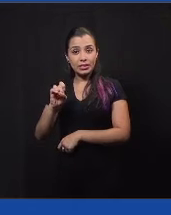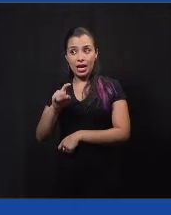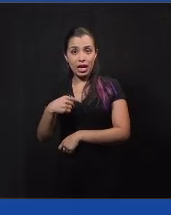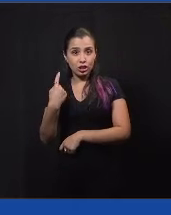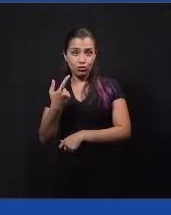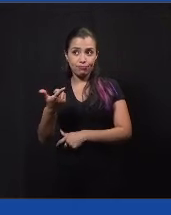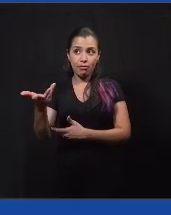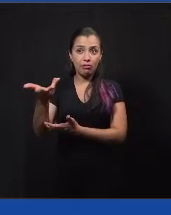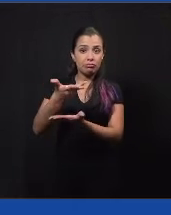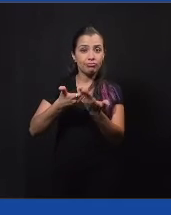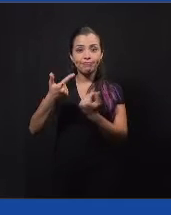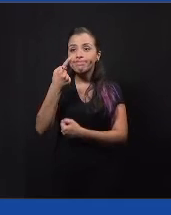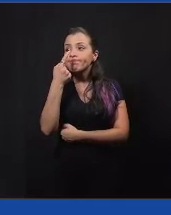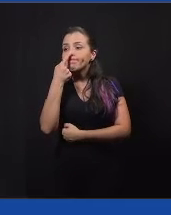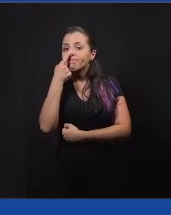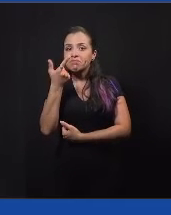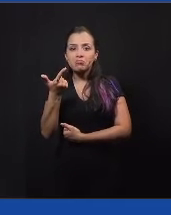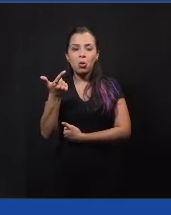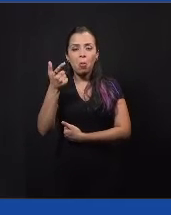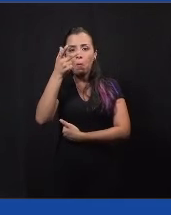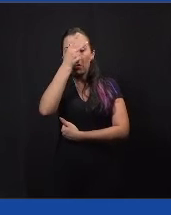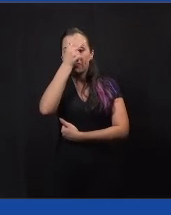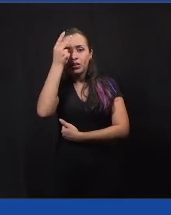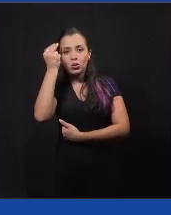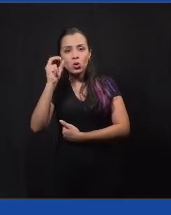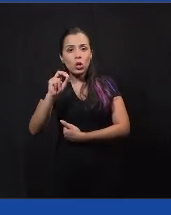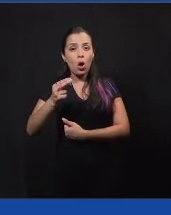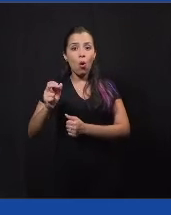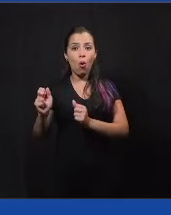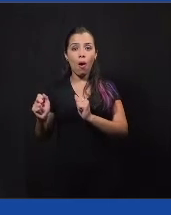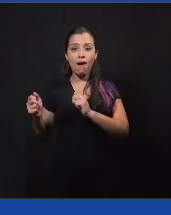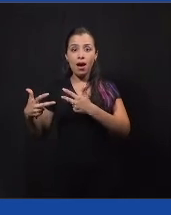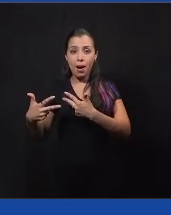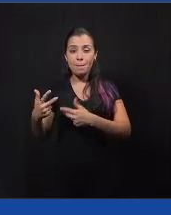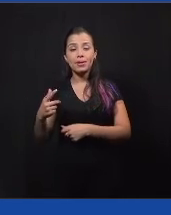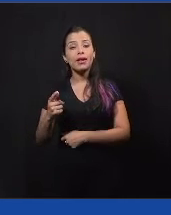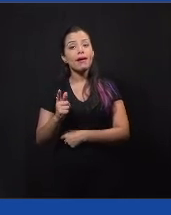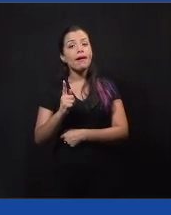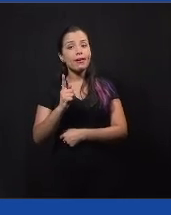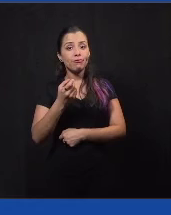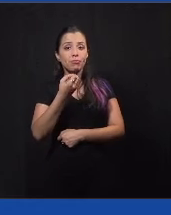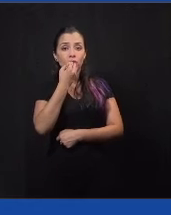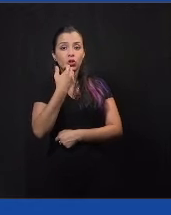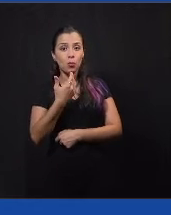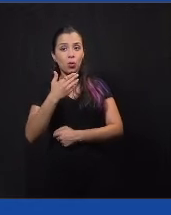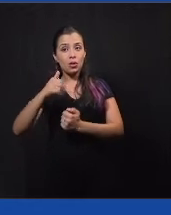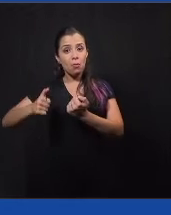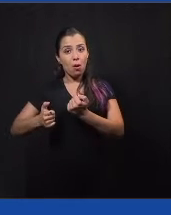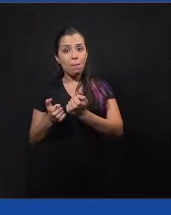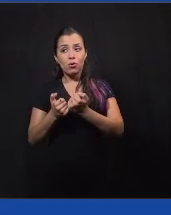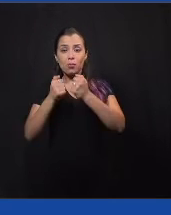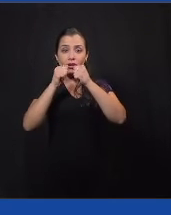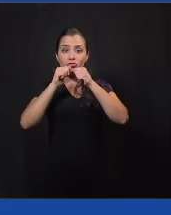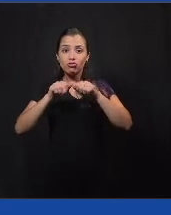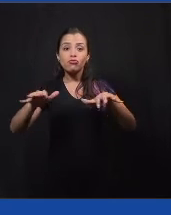vínculo, né, com a prefeitura ou com a Câmara Municipal, eles foram muito importantes no apoio da divulgação do projeto,